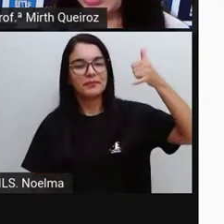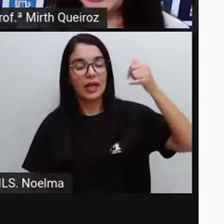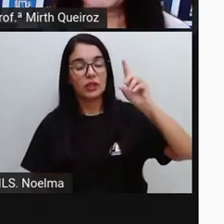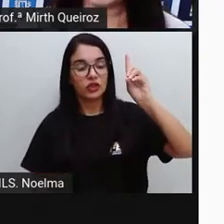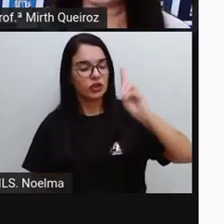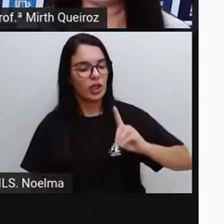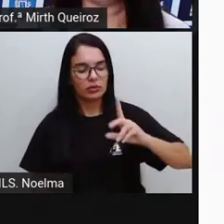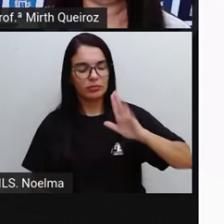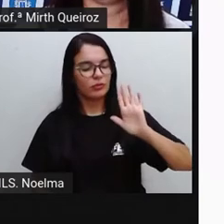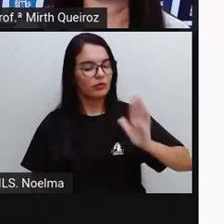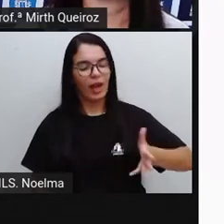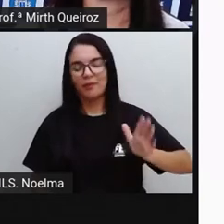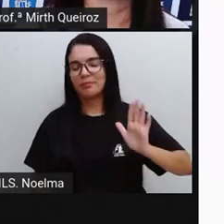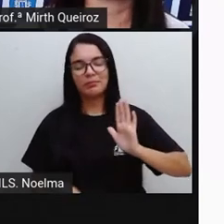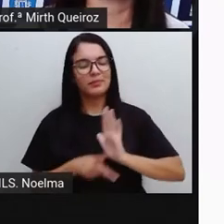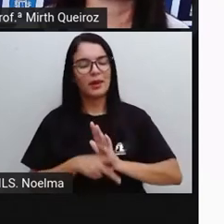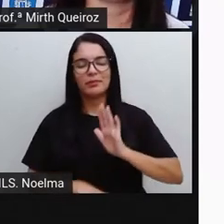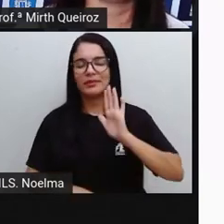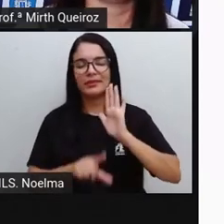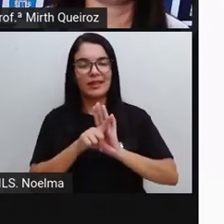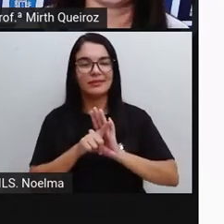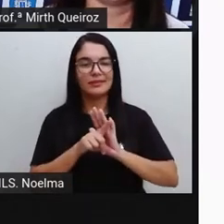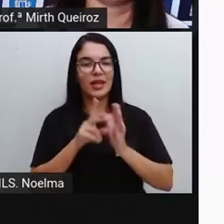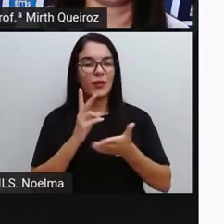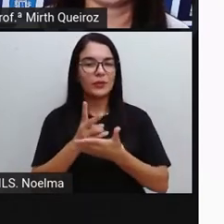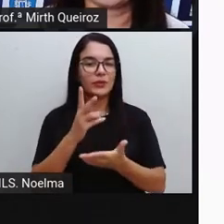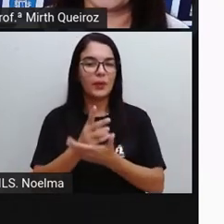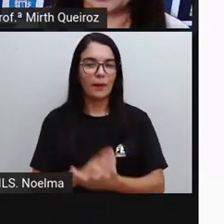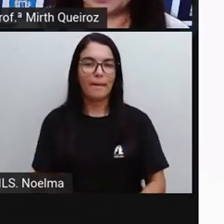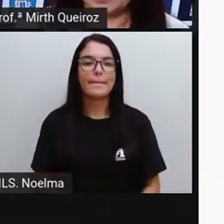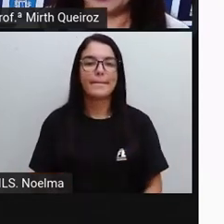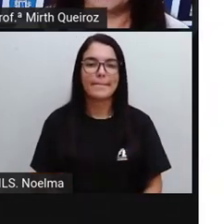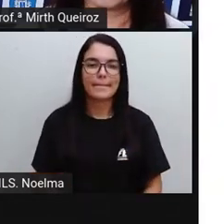gente Que eles sejam Mantidos Certo?